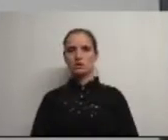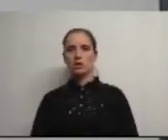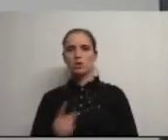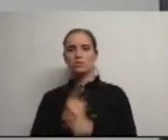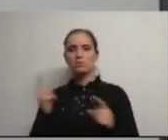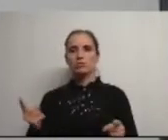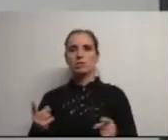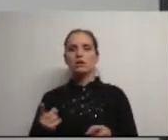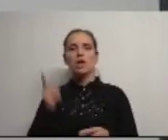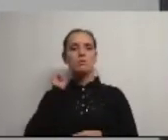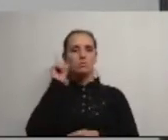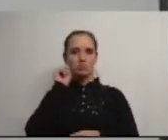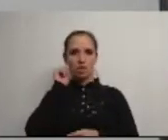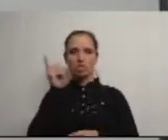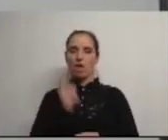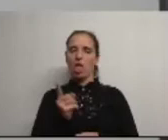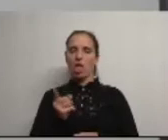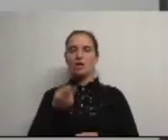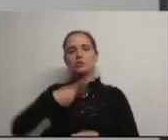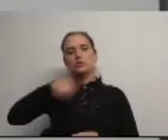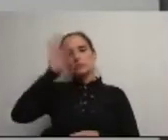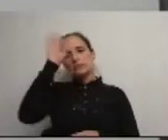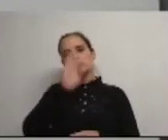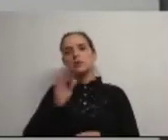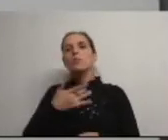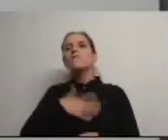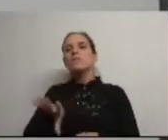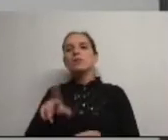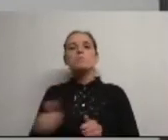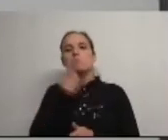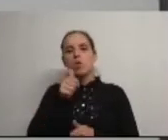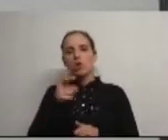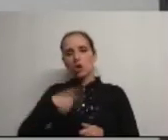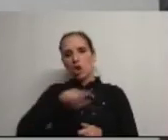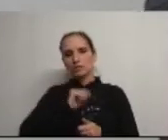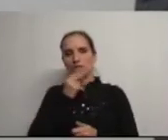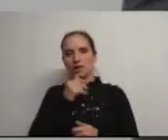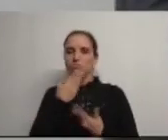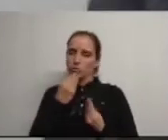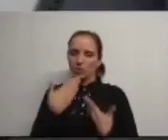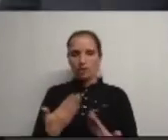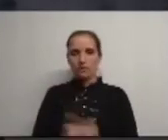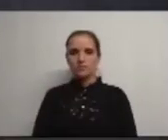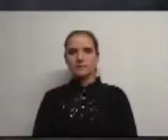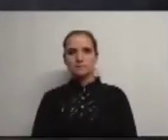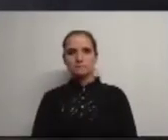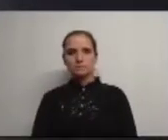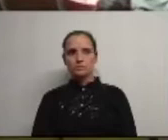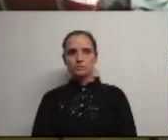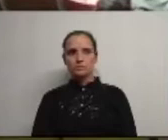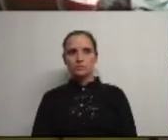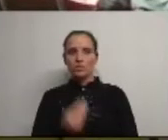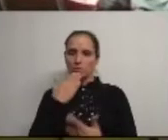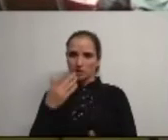porque é importante que saibamos e que queiramos o melhor para a nossa terra. Muito obrigado. Muito obrigado,